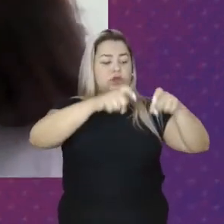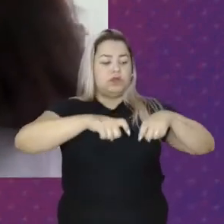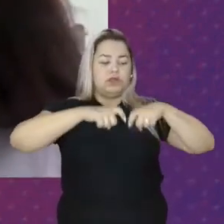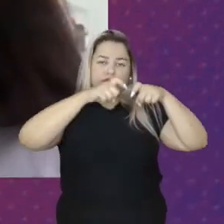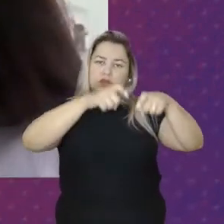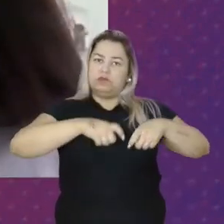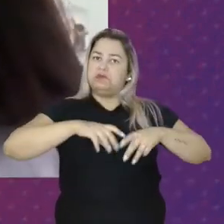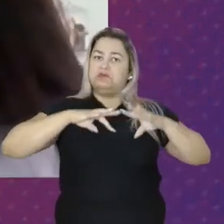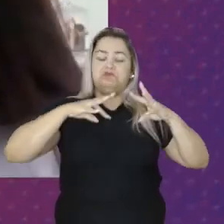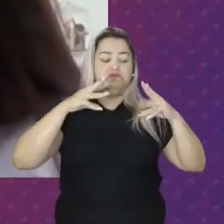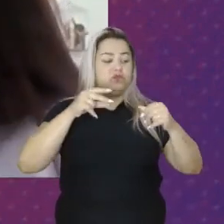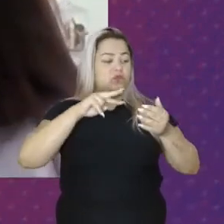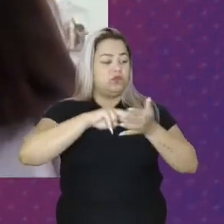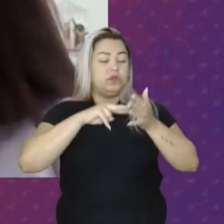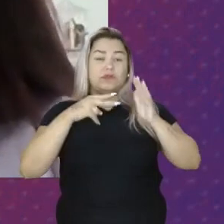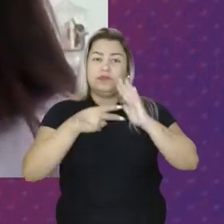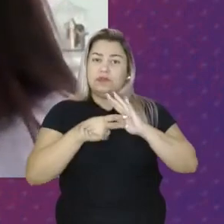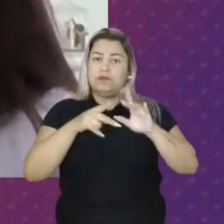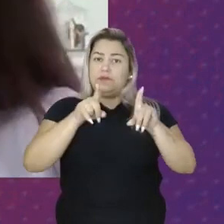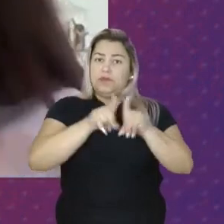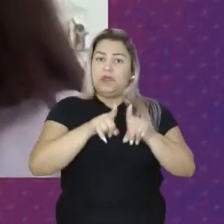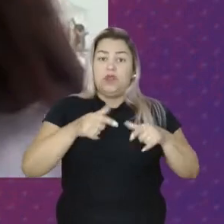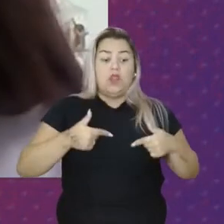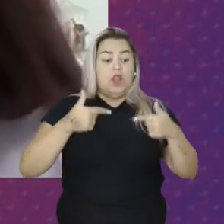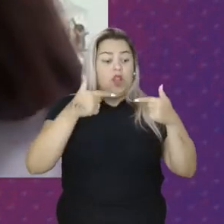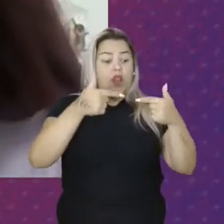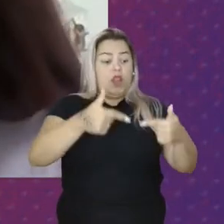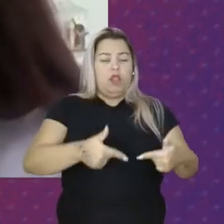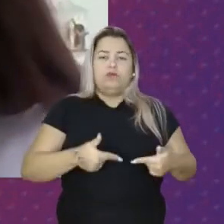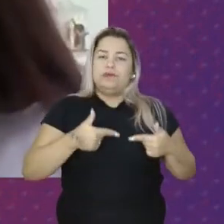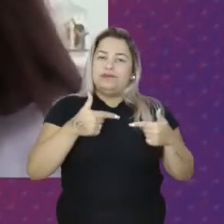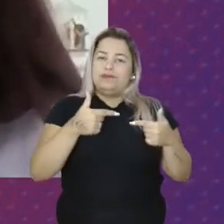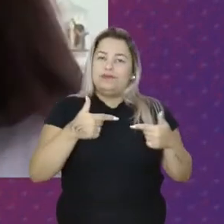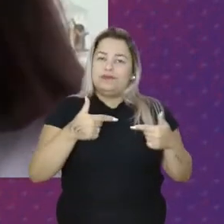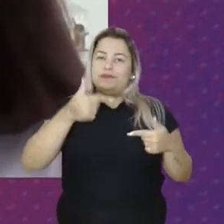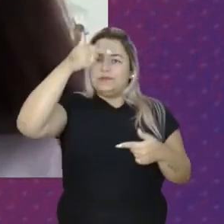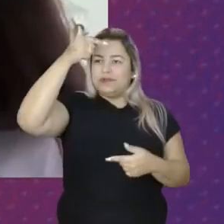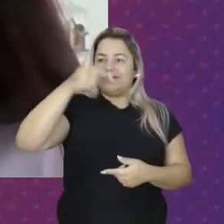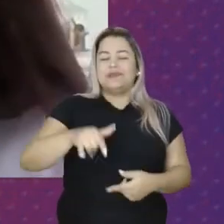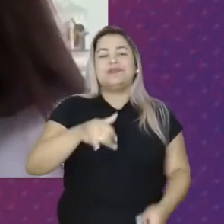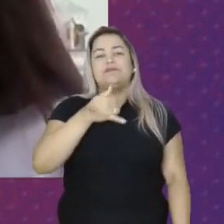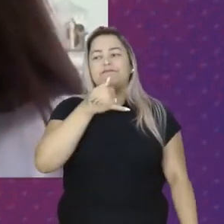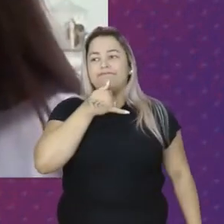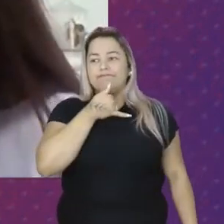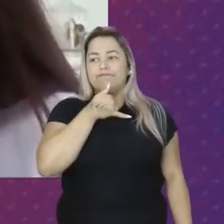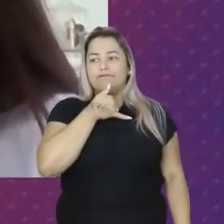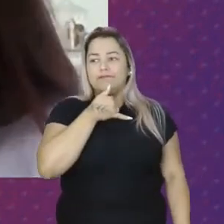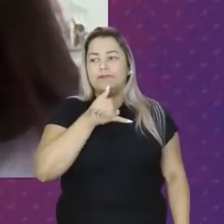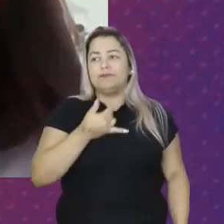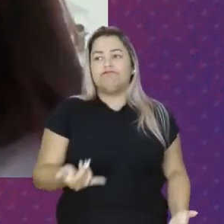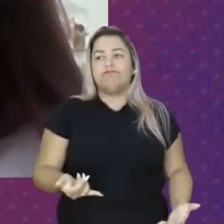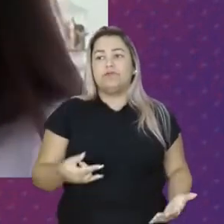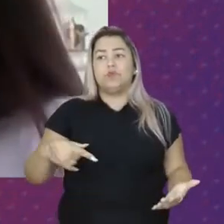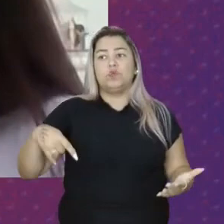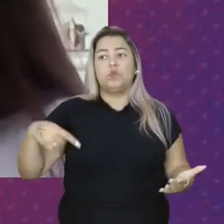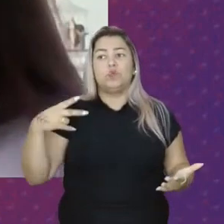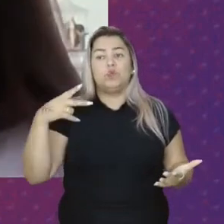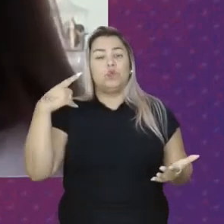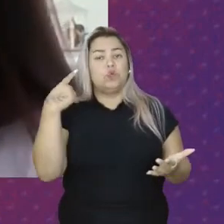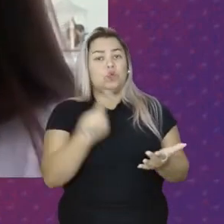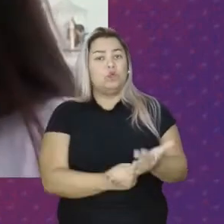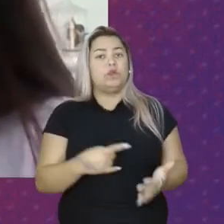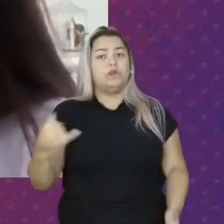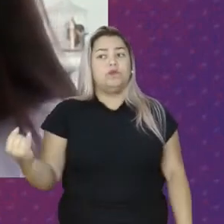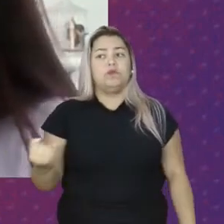sentidos E também Lutando Para reconquistar Políticas Que infelizmente Cumpriram Um papel